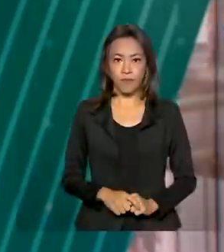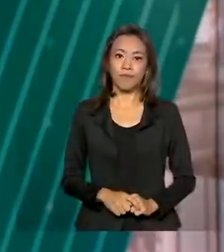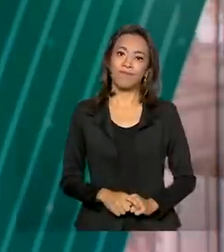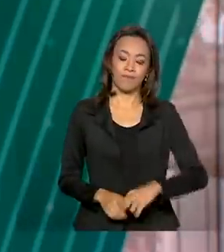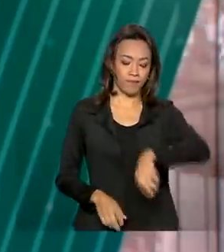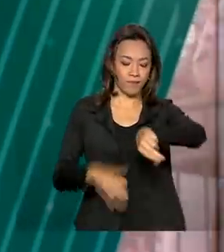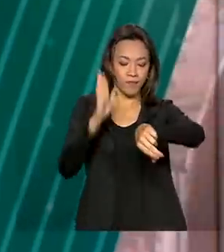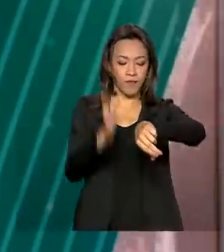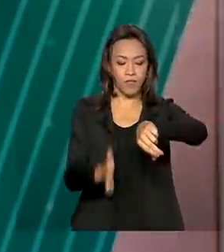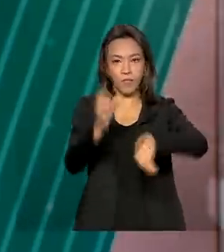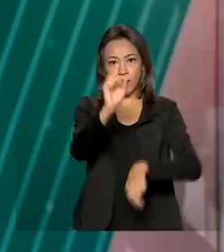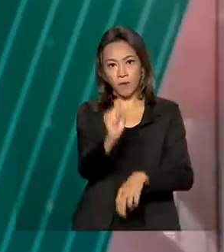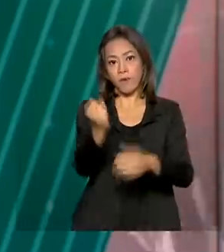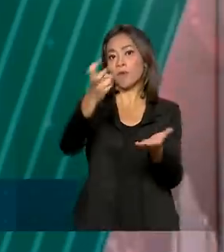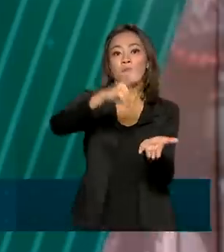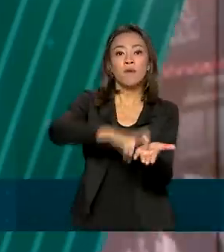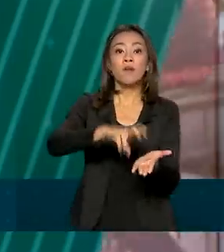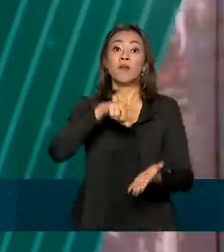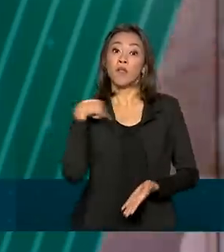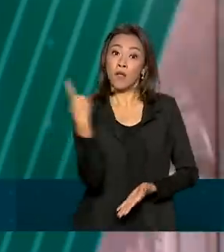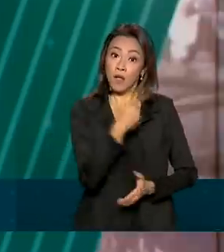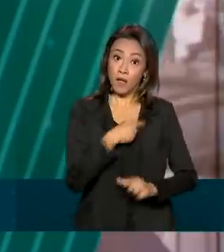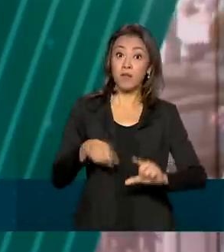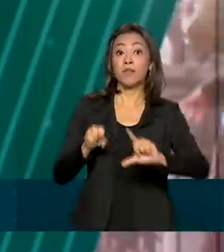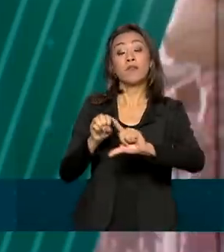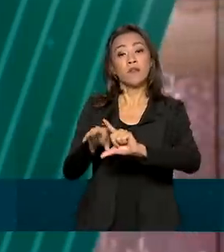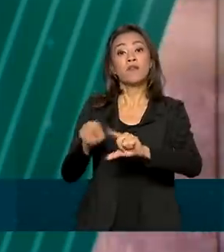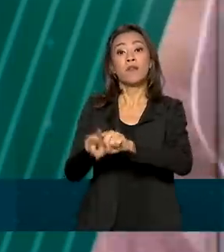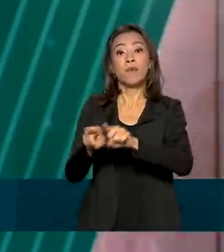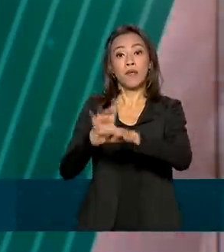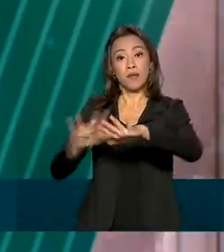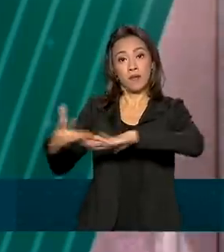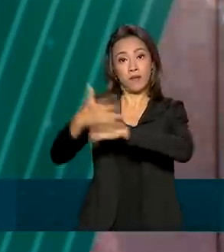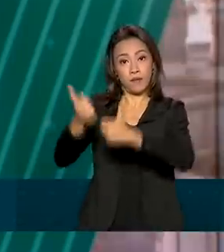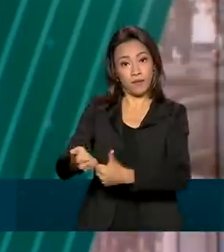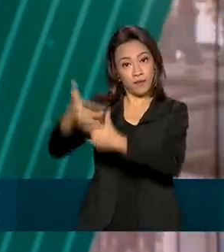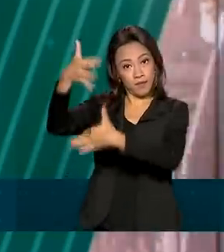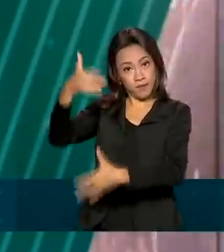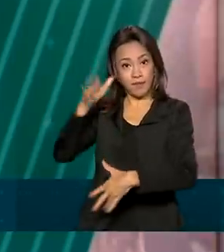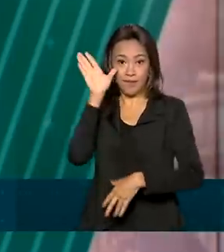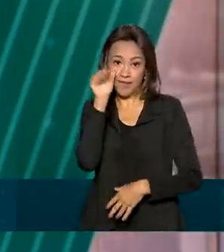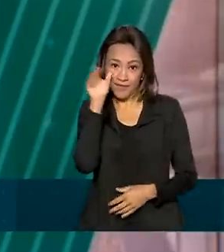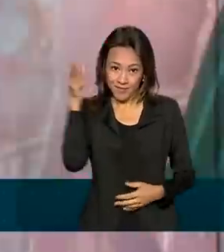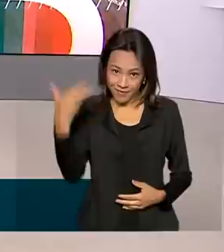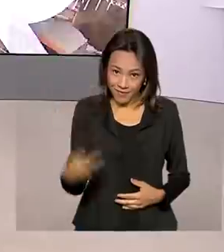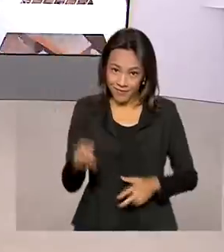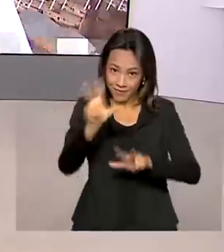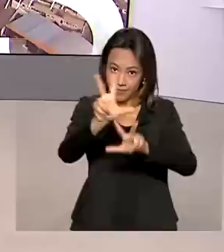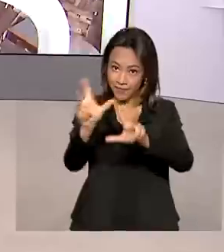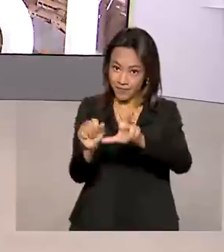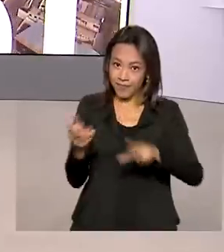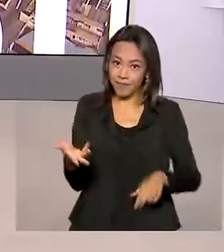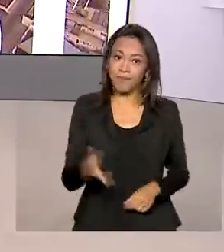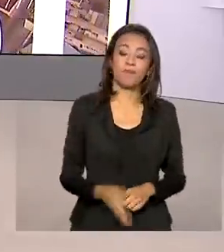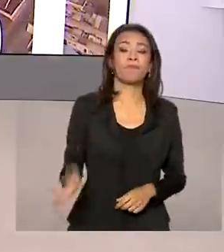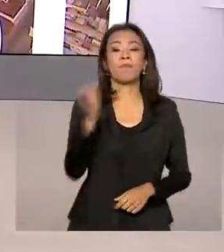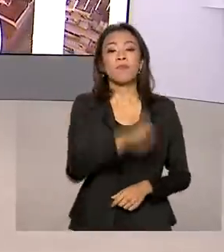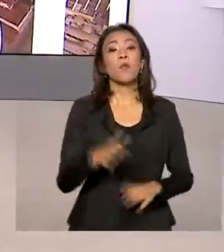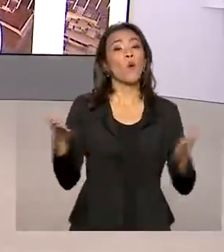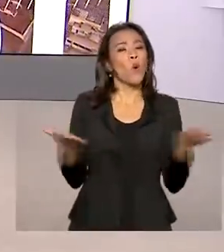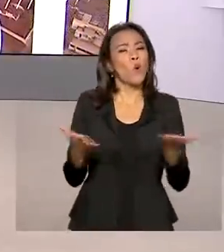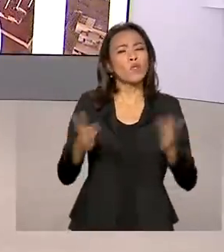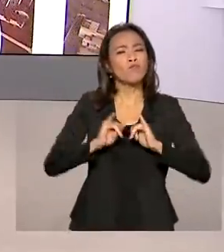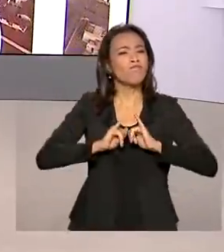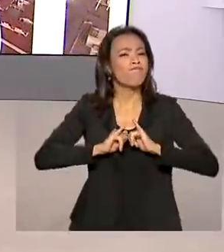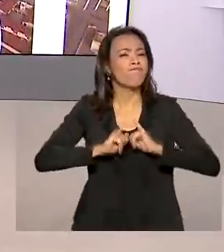Agora são 8 horas da manhã, estamos ao vivo também pelas nossas redes sociais, as redes sociais da TV Brasil. A gente abre a edição de hoje